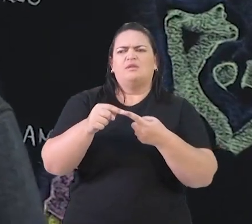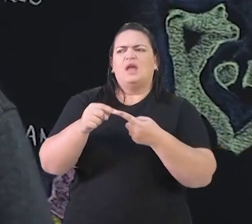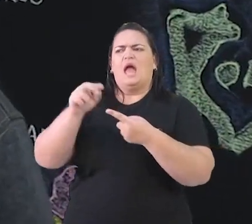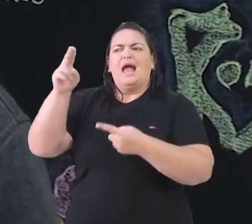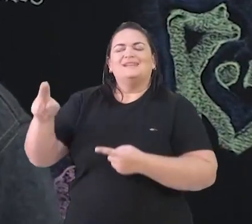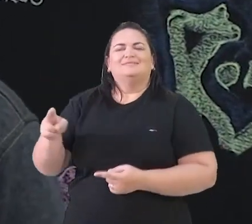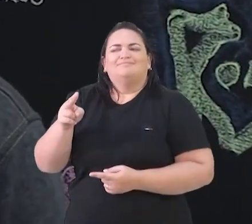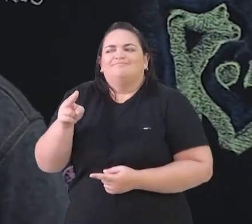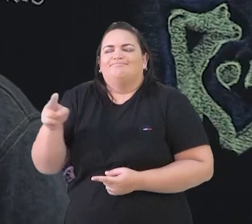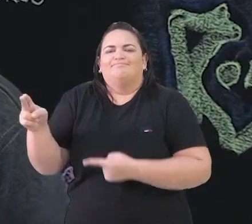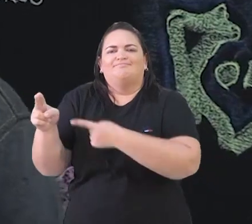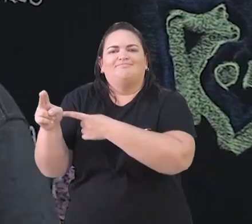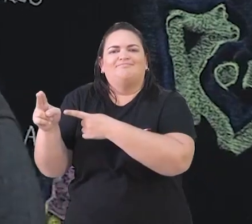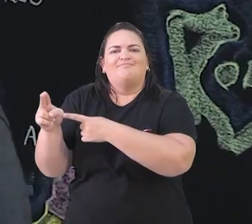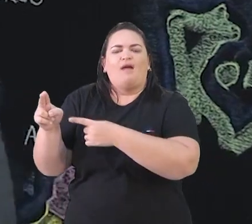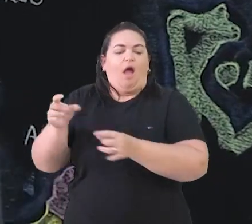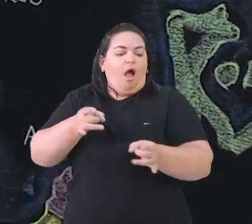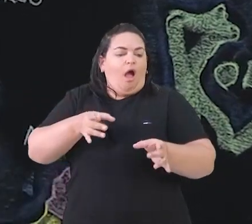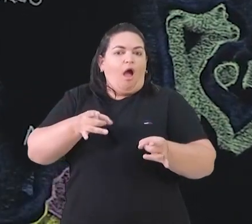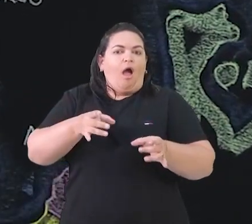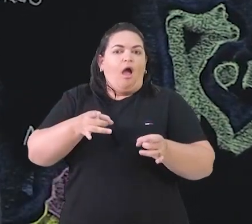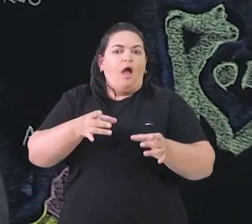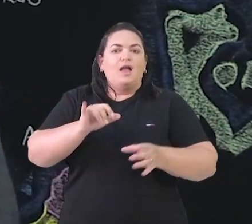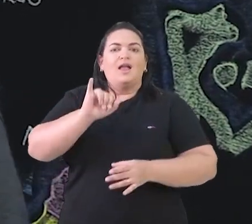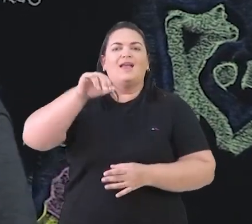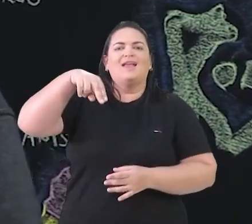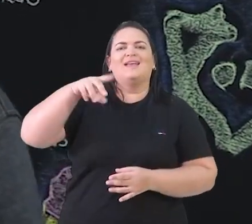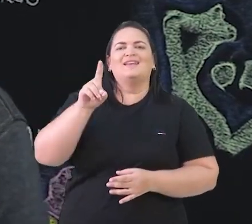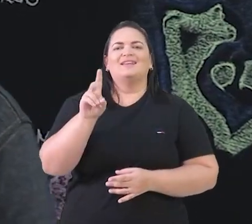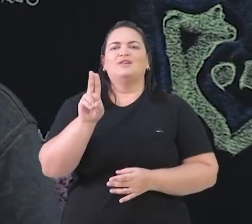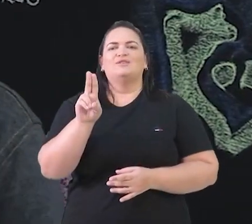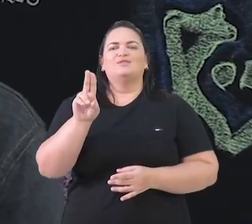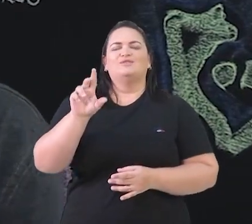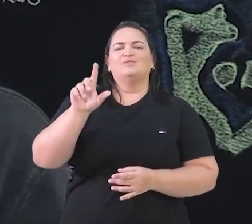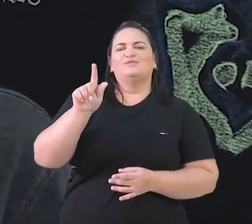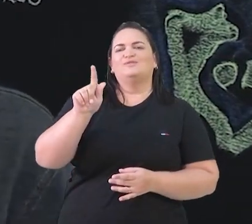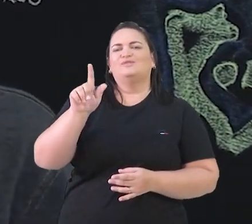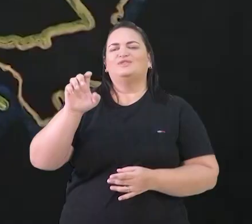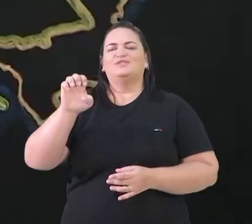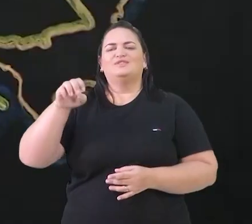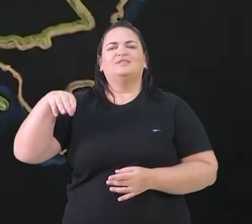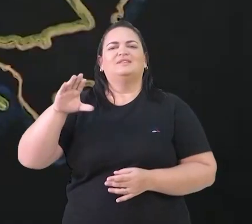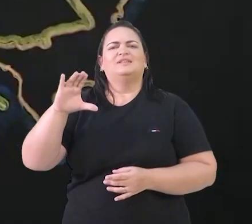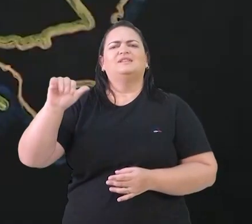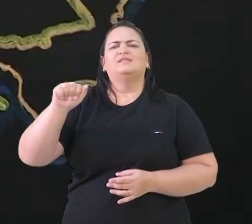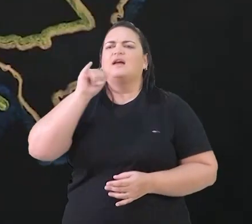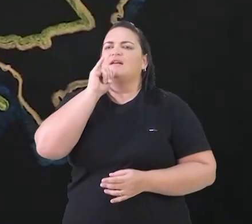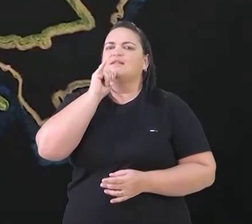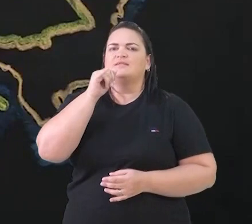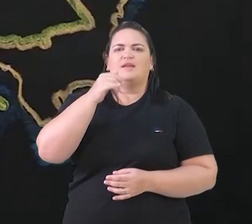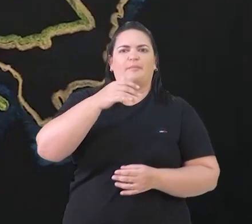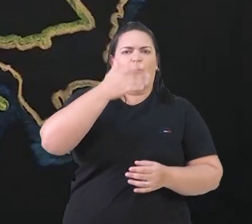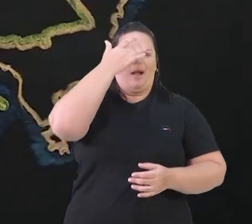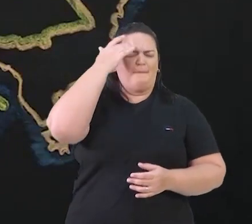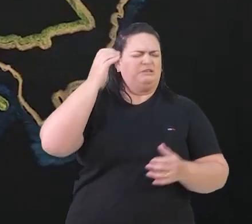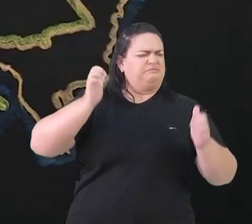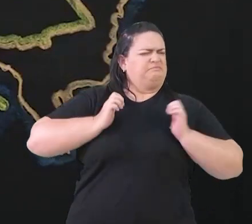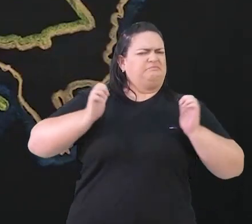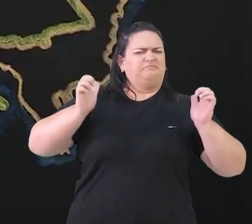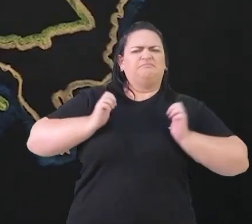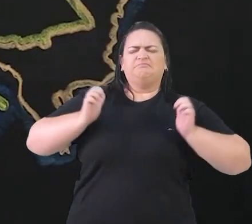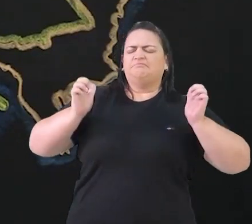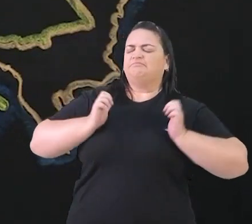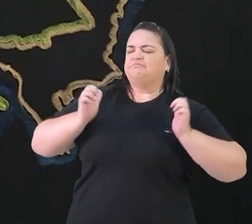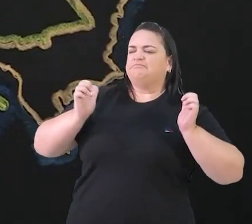praticavam o que se chamava de venda de indulgências, que era o perdão dos pecados. Quando, às vezes, tinha um nobre ou uma pessoa muito